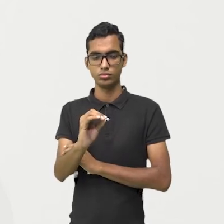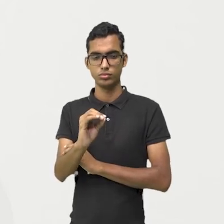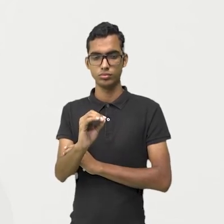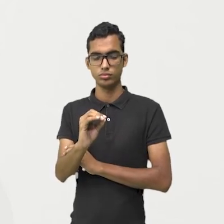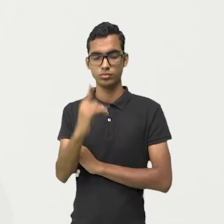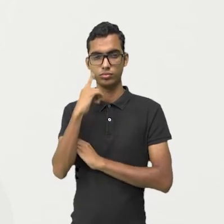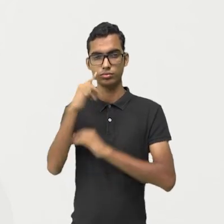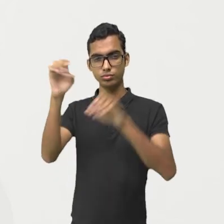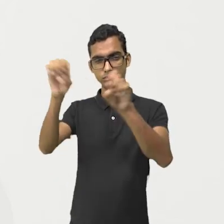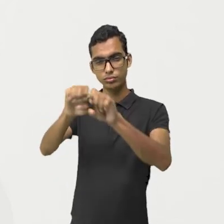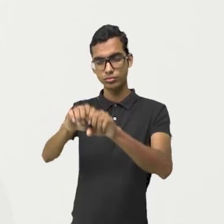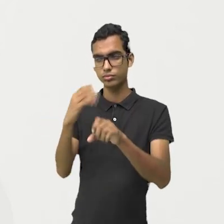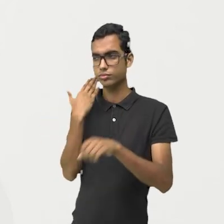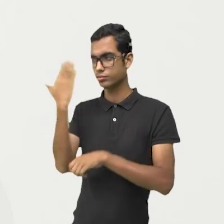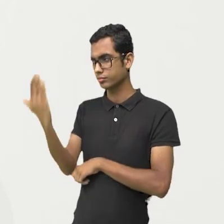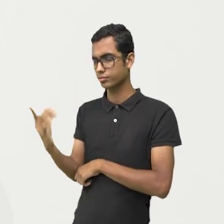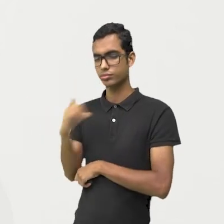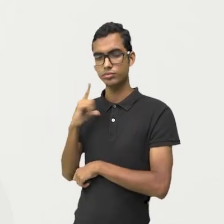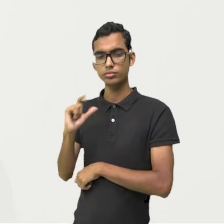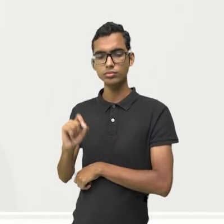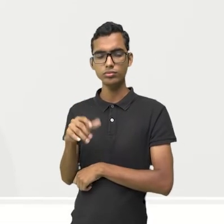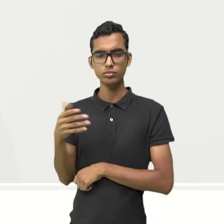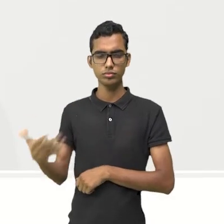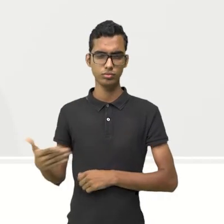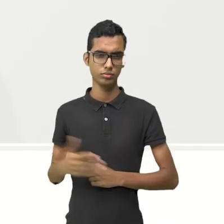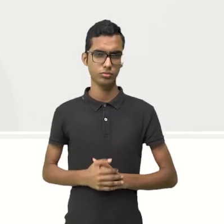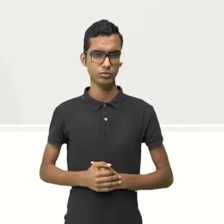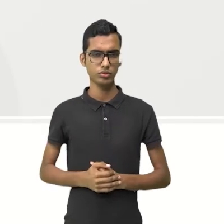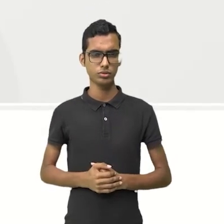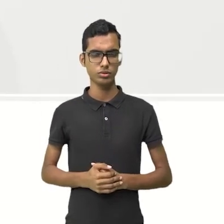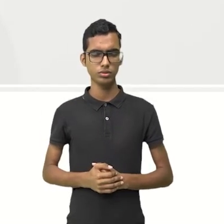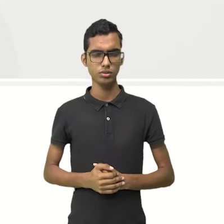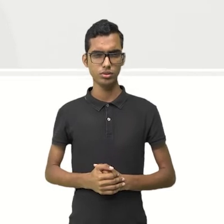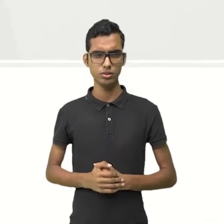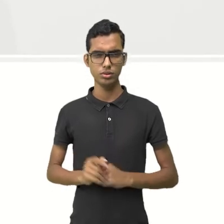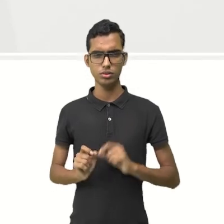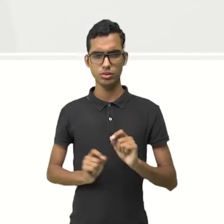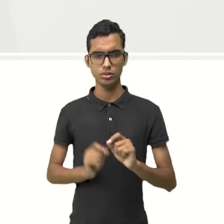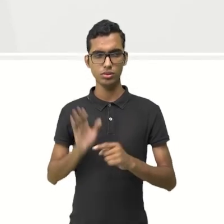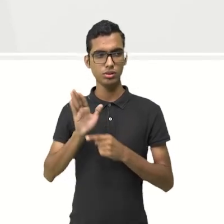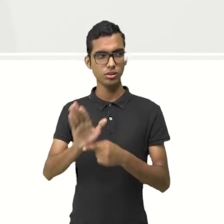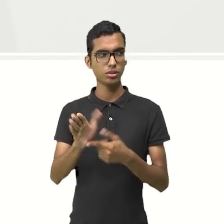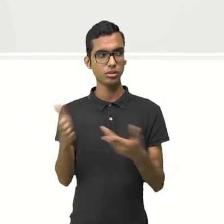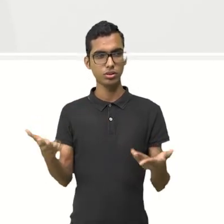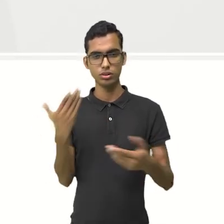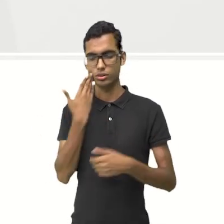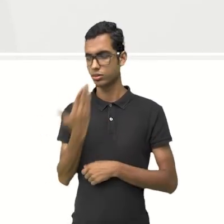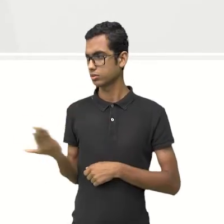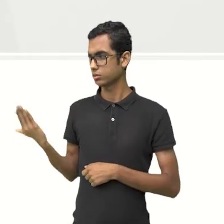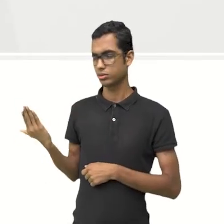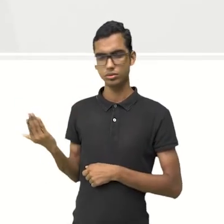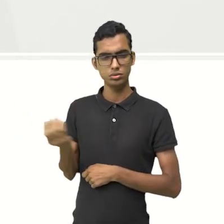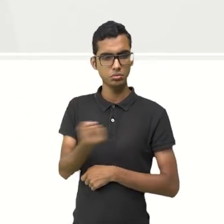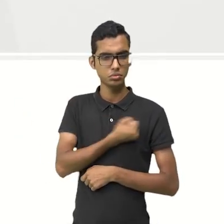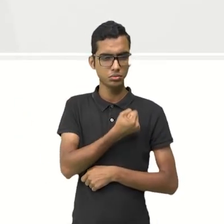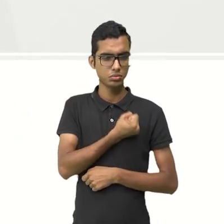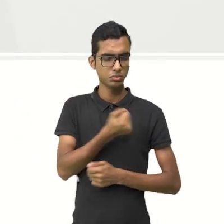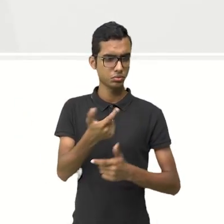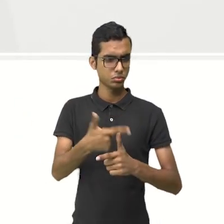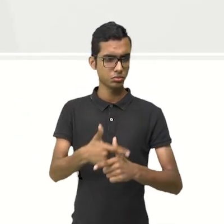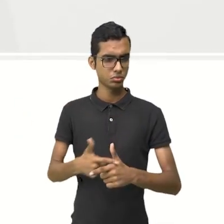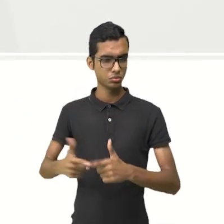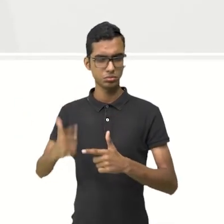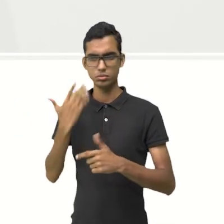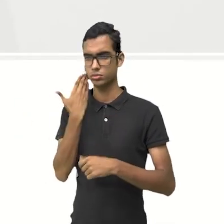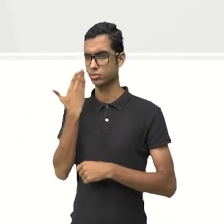estrutura que está aqui é exatamente essa. Olha só. O que ele está querendo dizer? Dividiu-se, né,